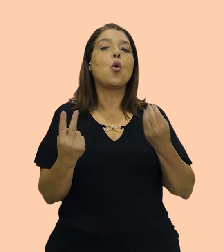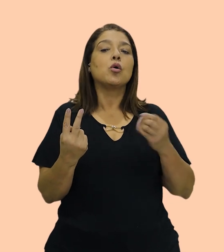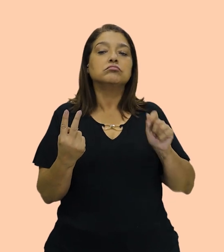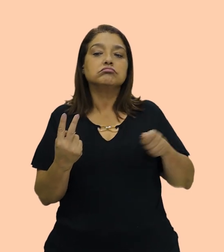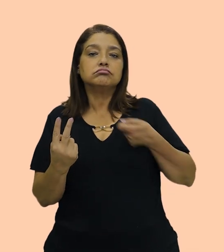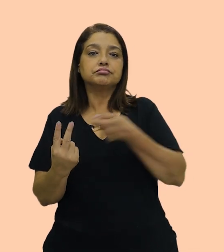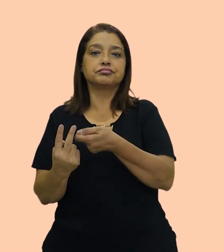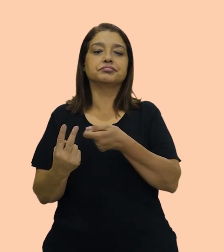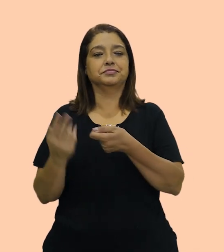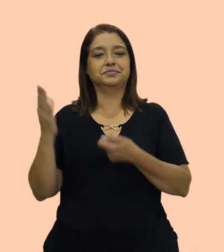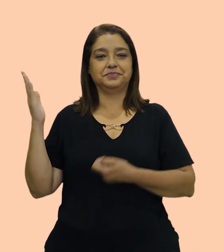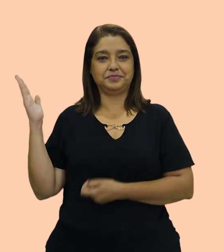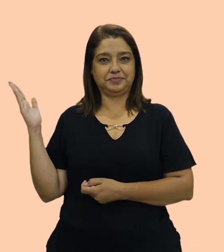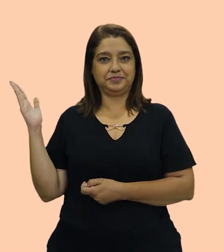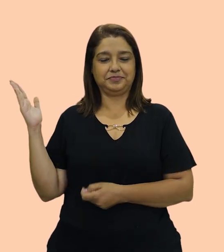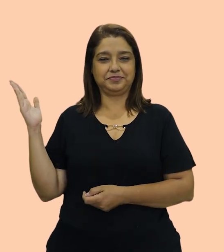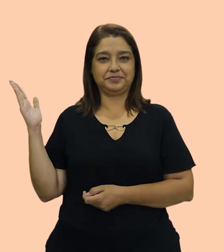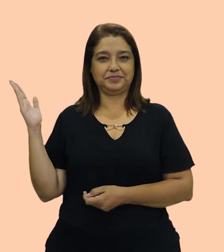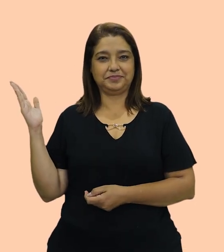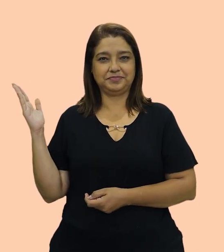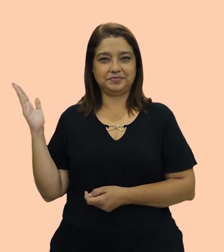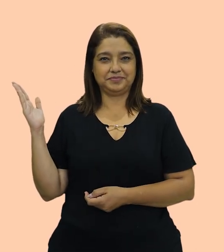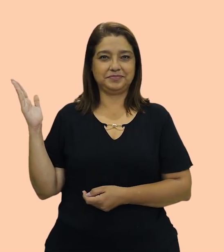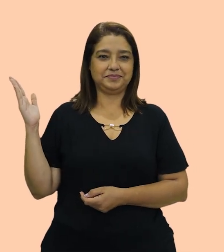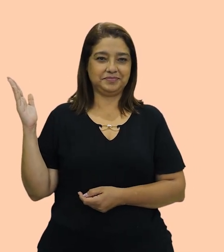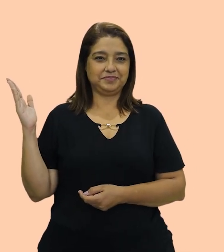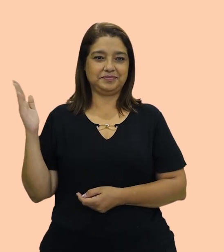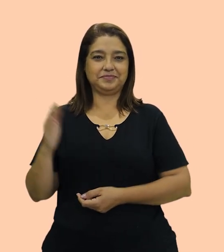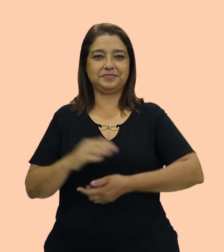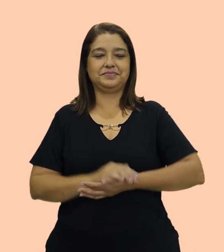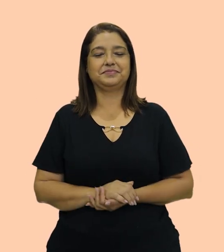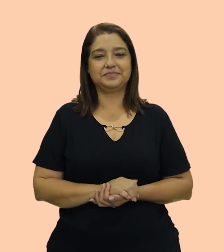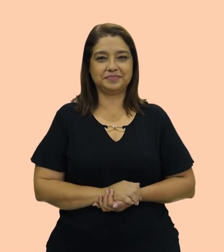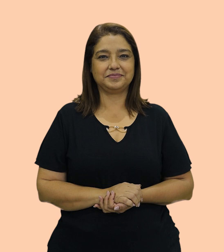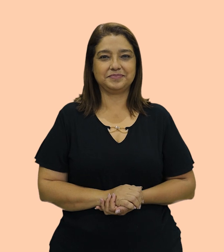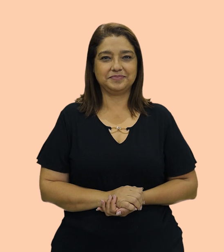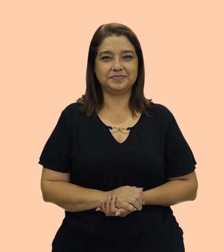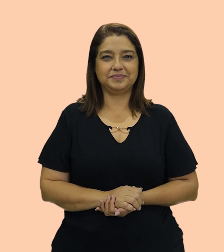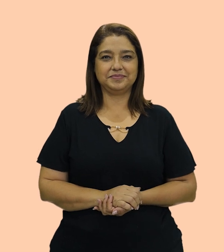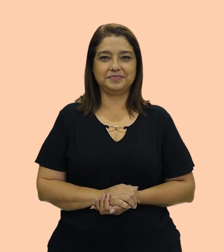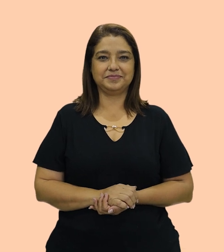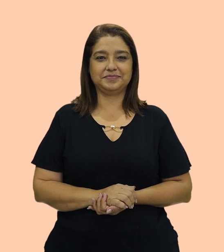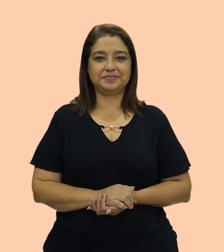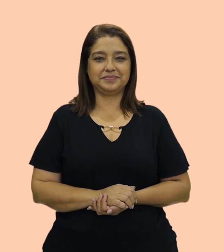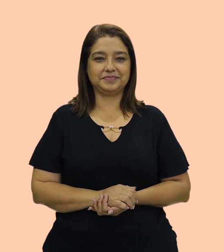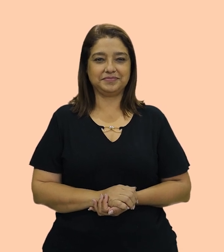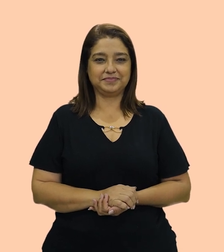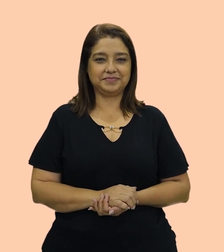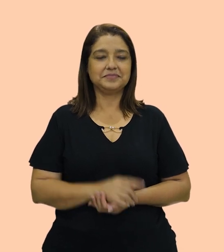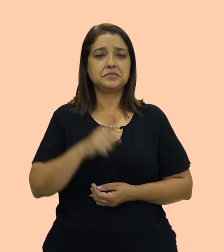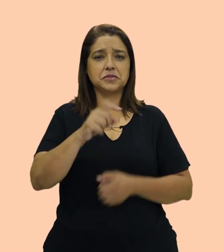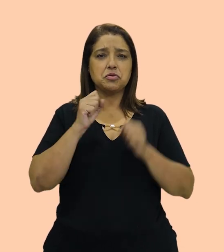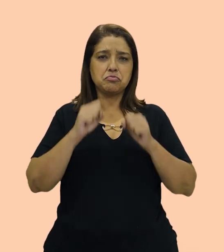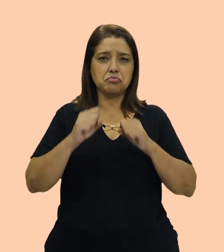Então, nós falamos children. Ok? Son and daughter. Ou, só daughter, só sons,